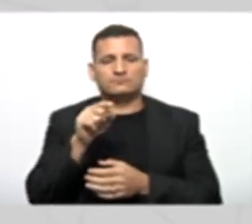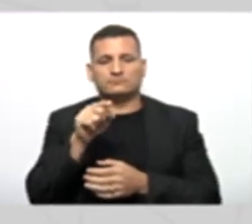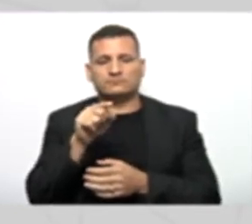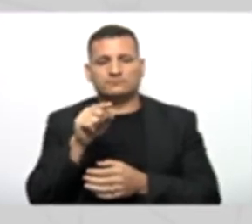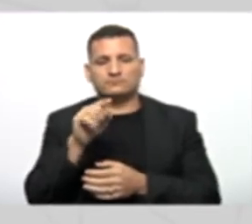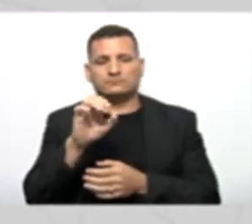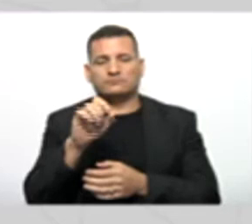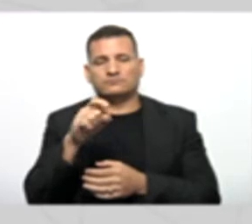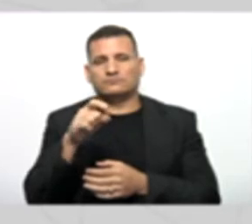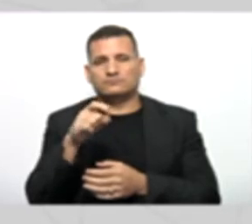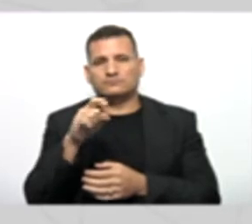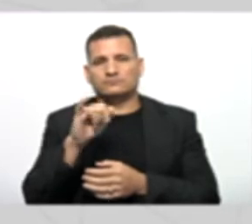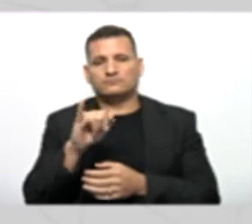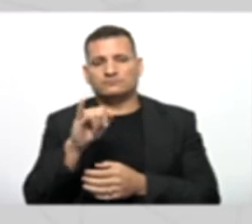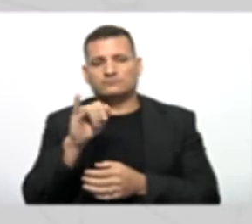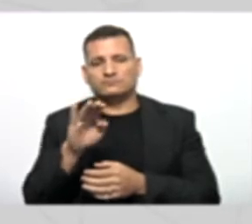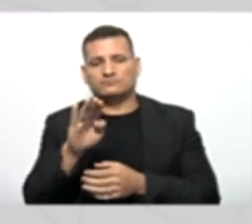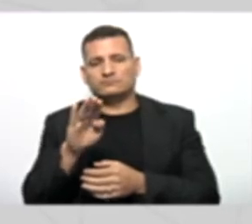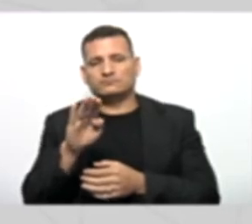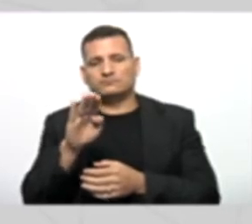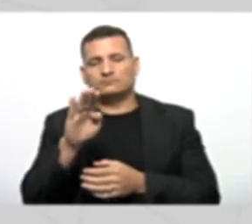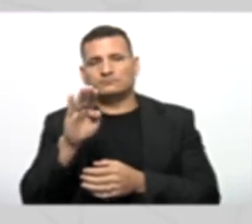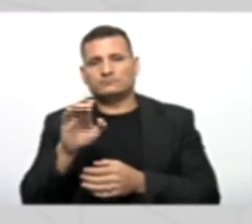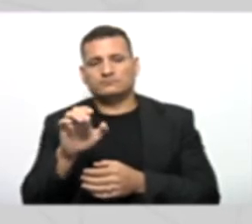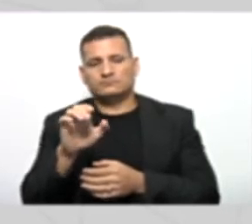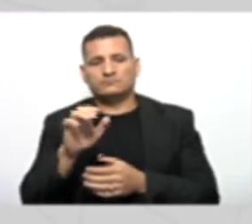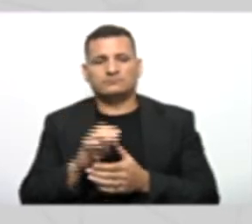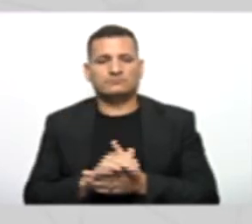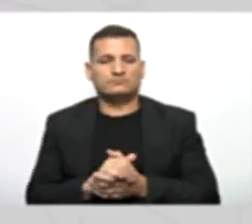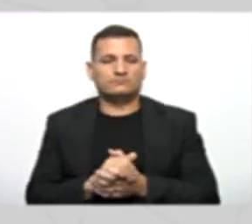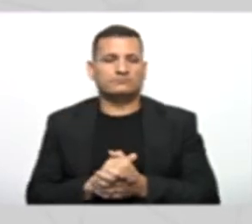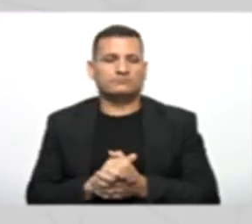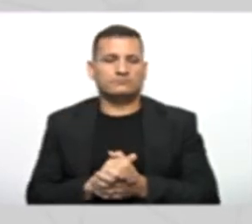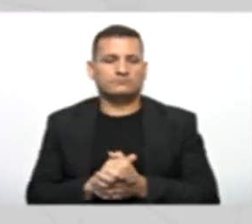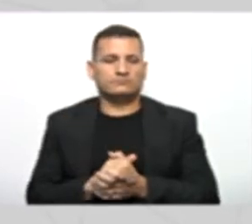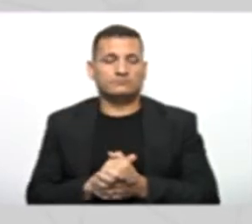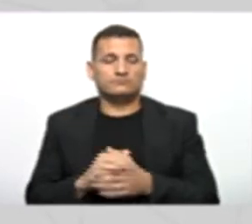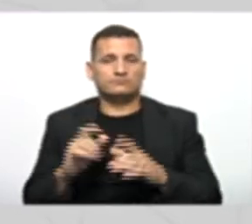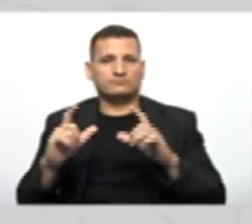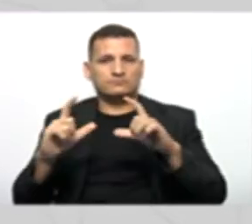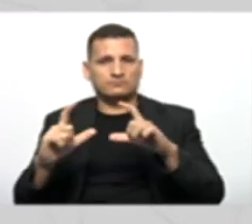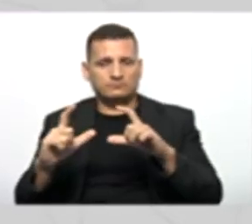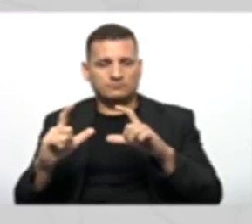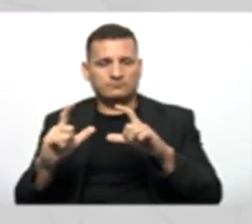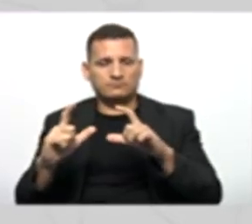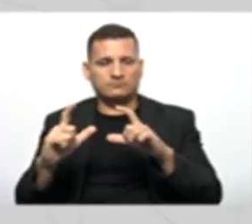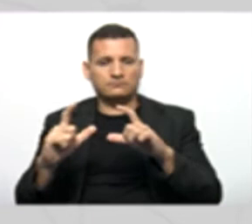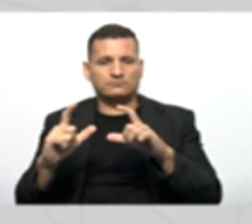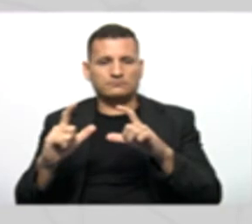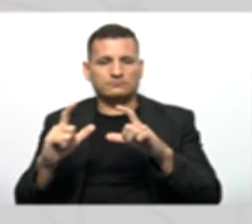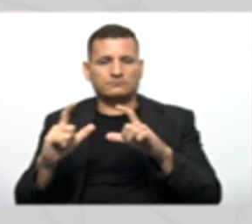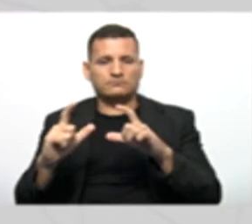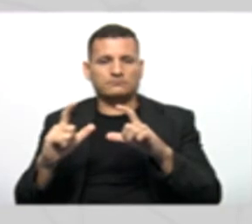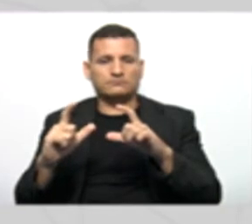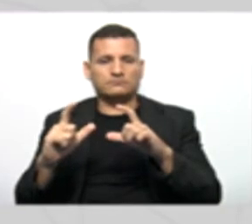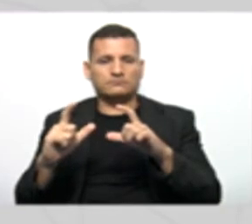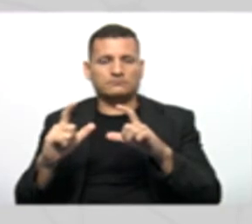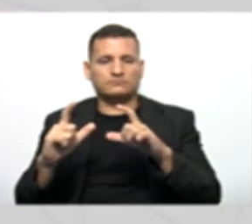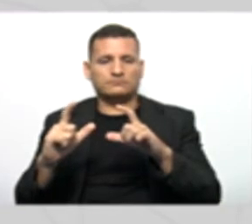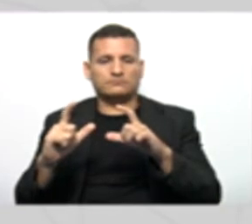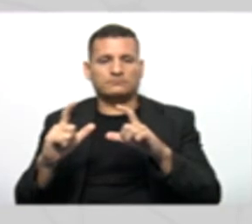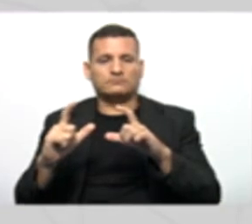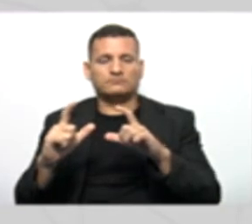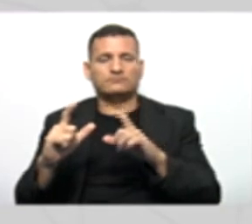Pf.exib Feito isso O método exib Da classe pessoa física Vai ser chamada E vai